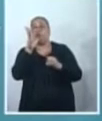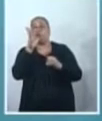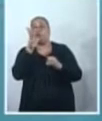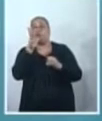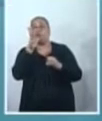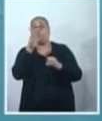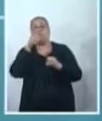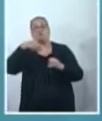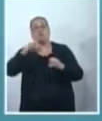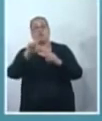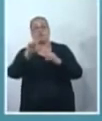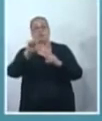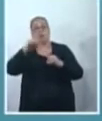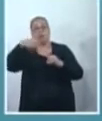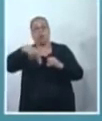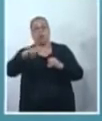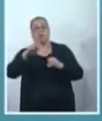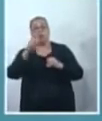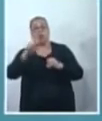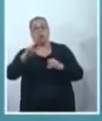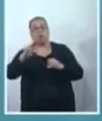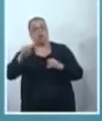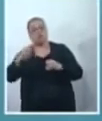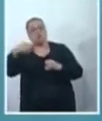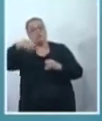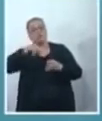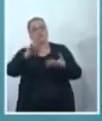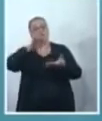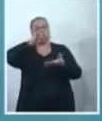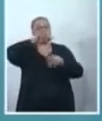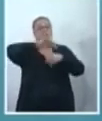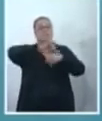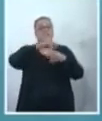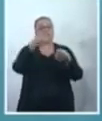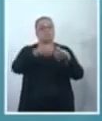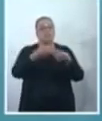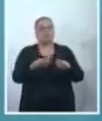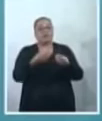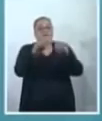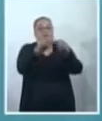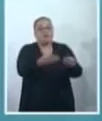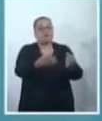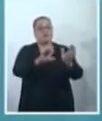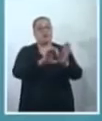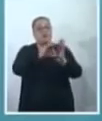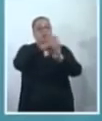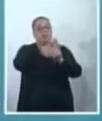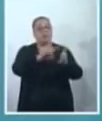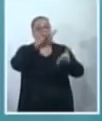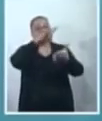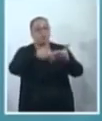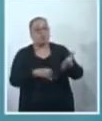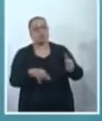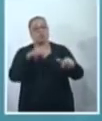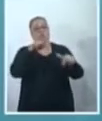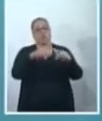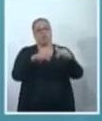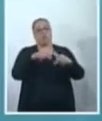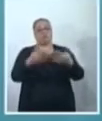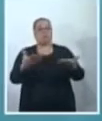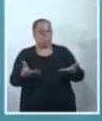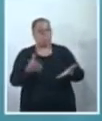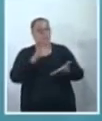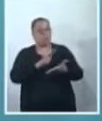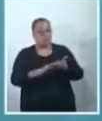lan house, ou então descer até o centro, ir até a empresa. A pessoa já está desempregada e tem ainda que arcar com a